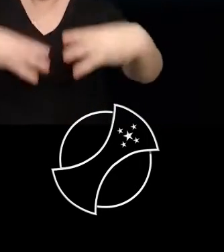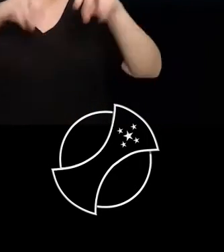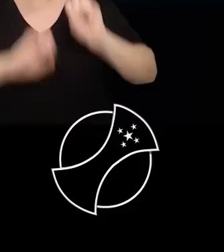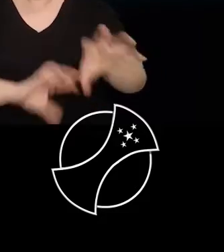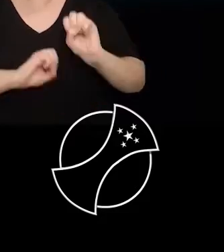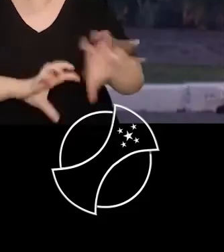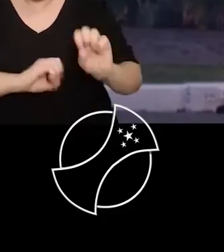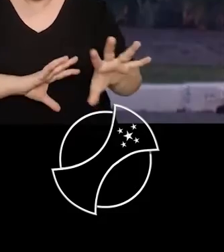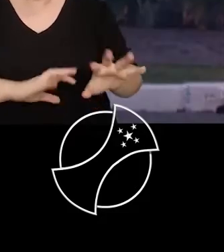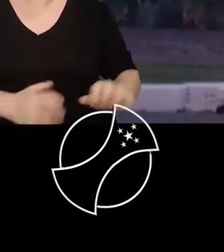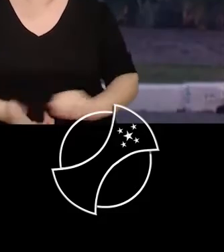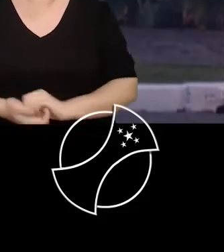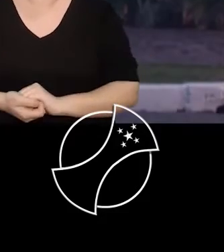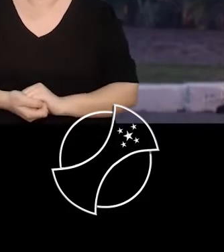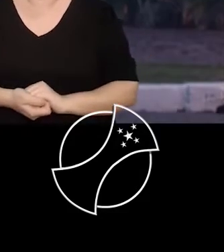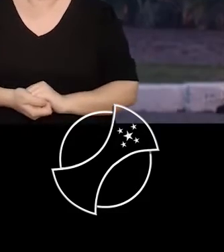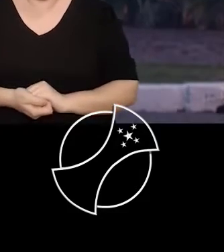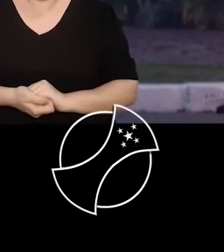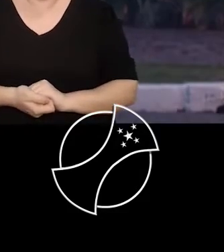meio do Ministério da Educação,